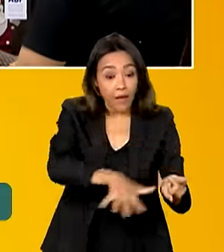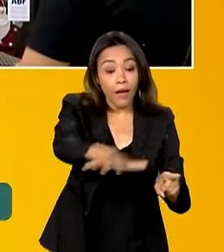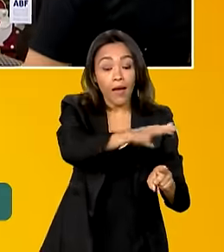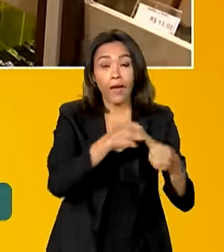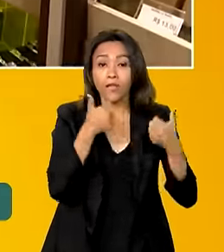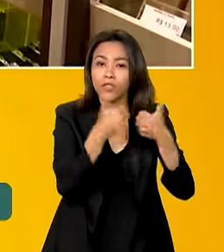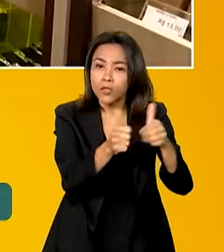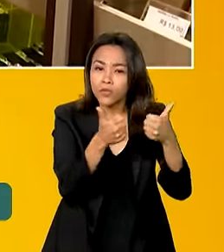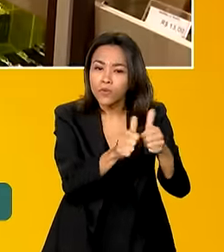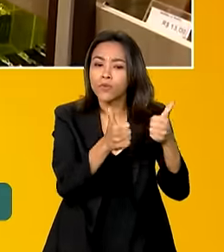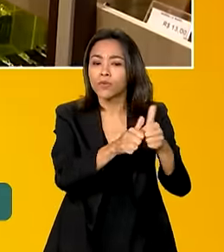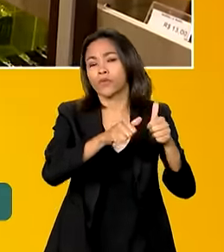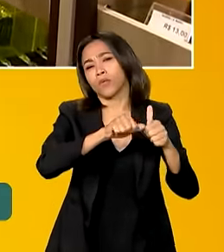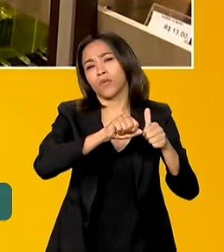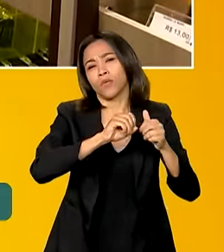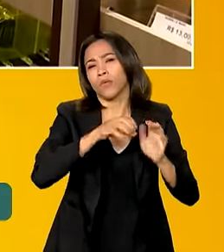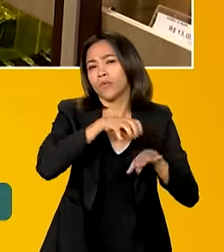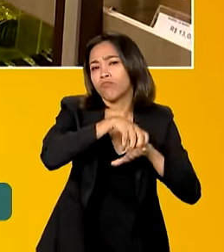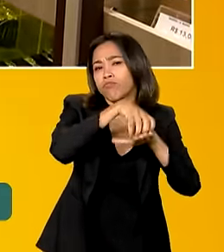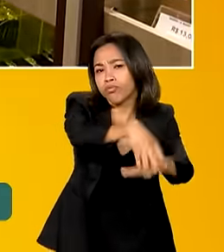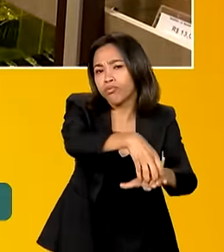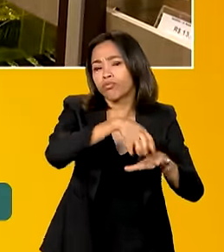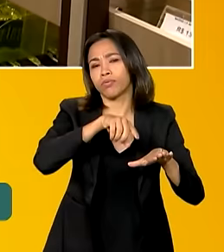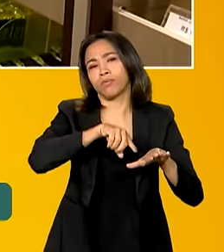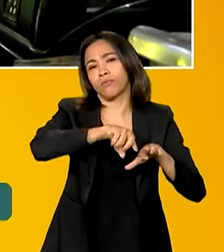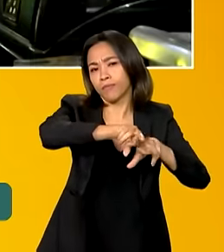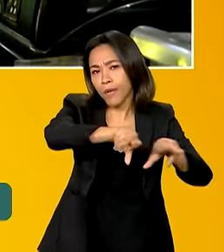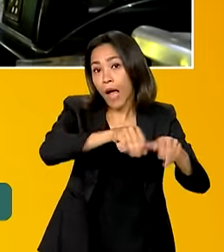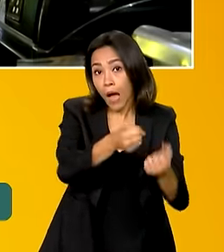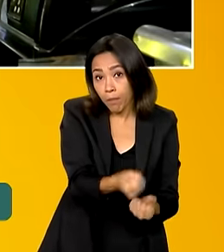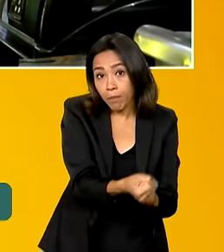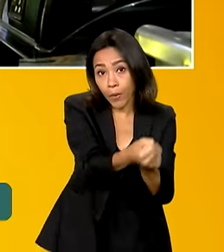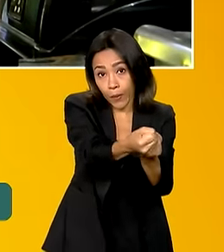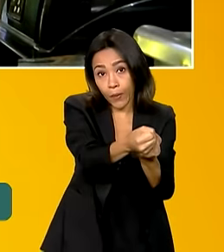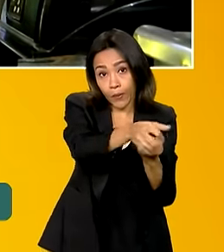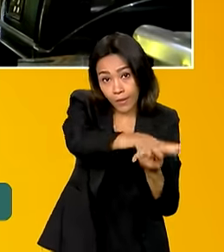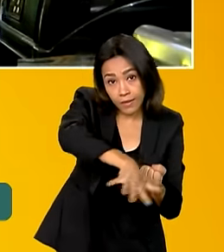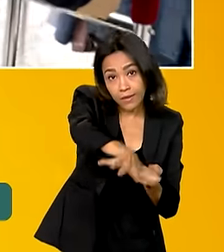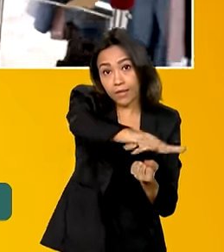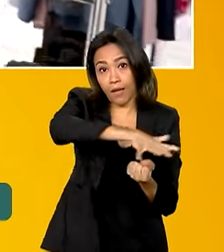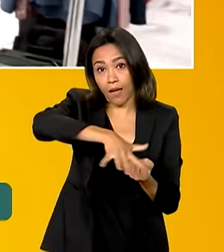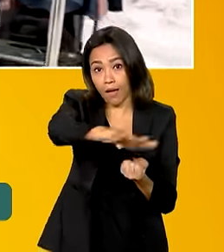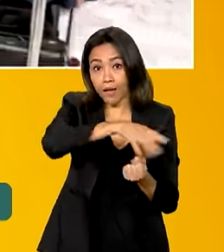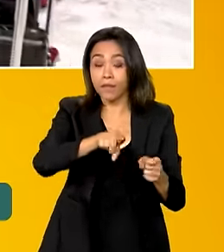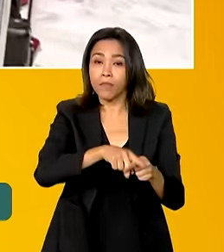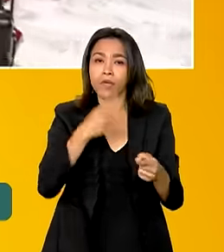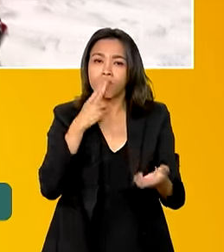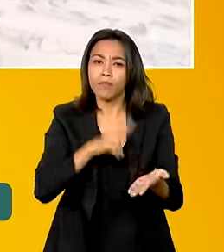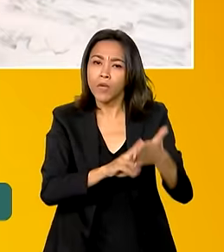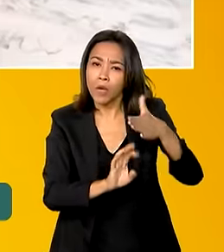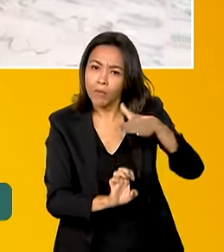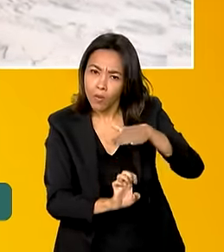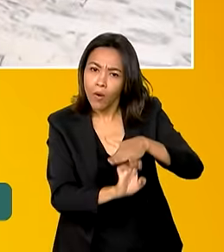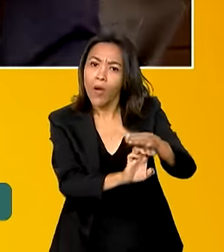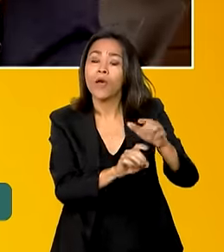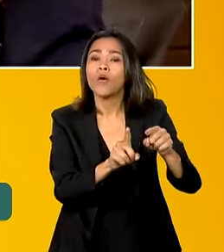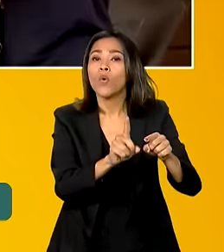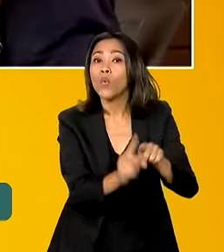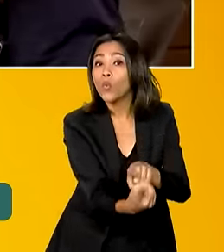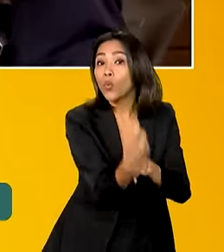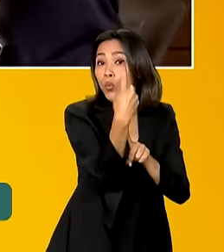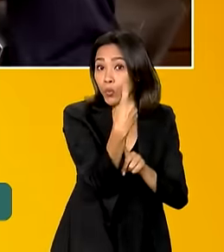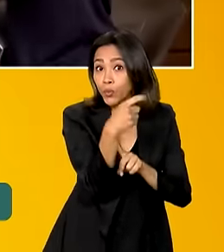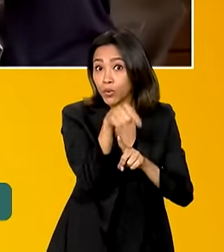transportes de passageiros, apoio aos serviços de transportes e correios foram o único